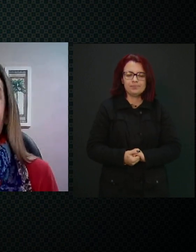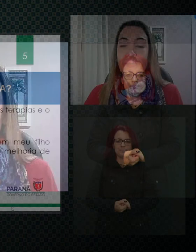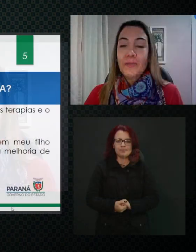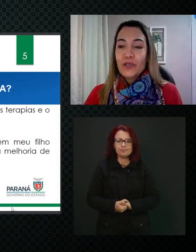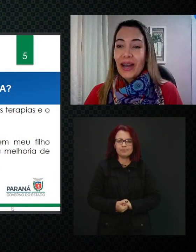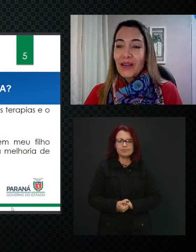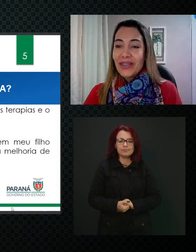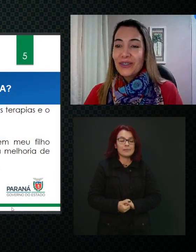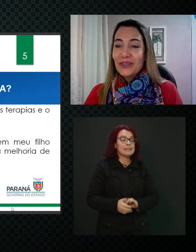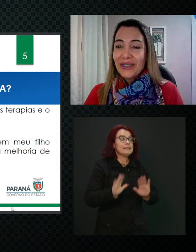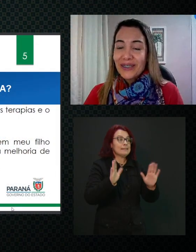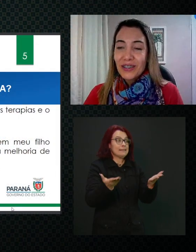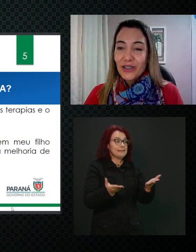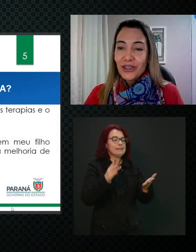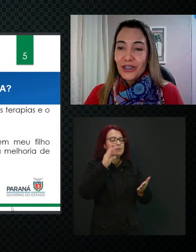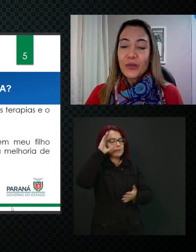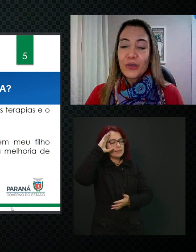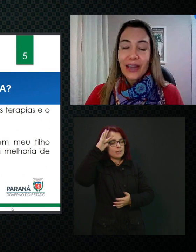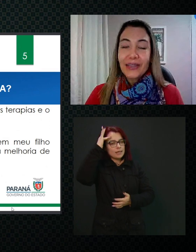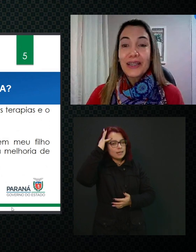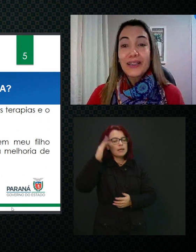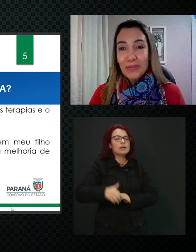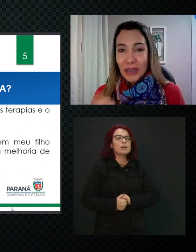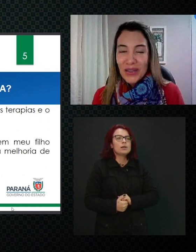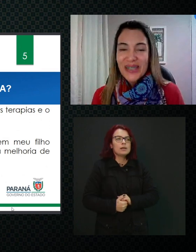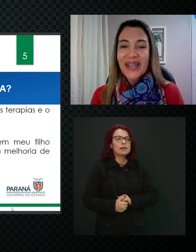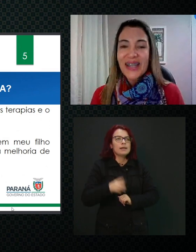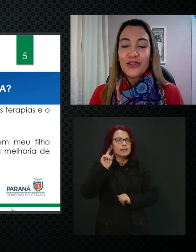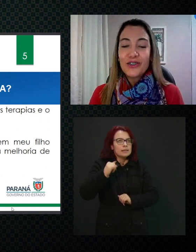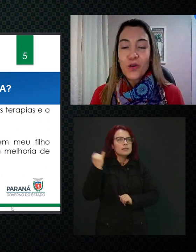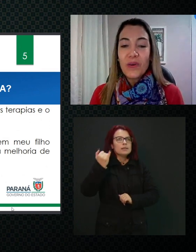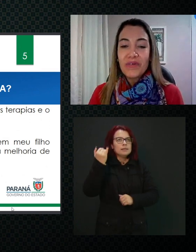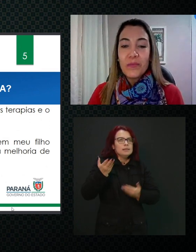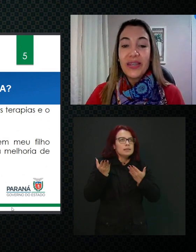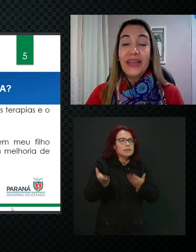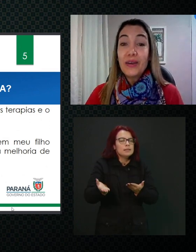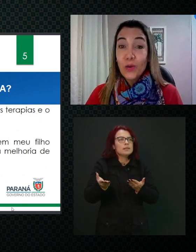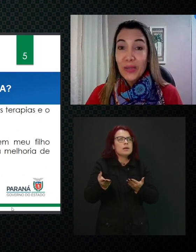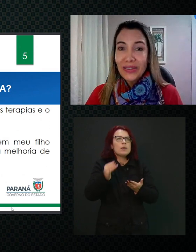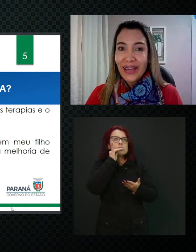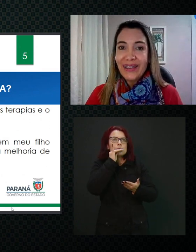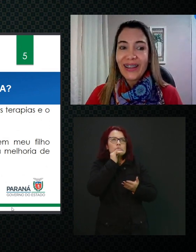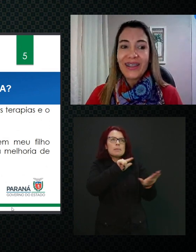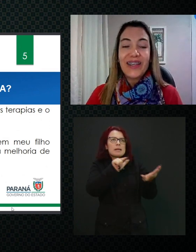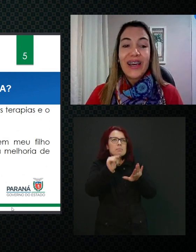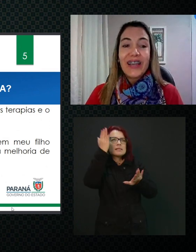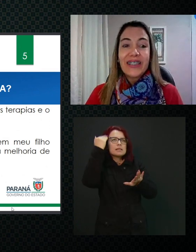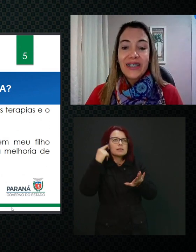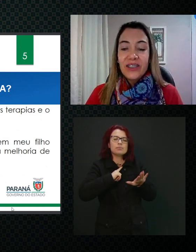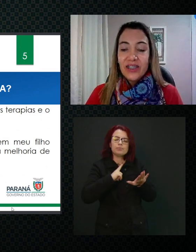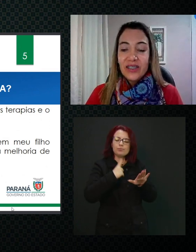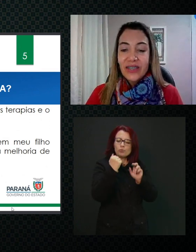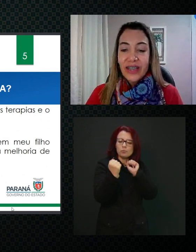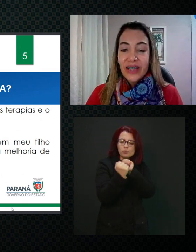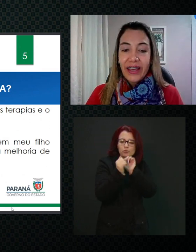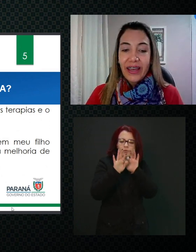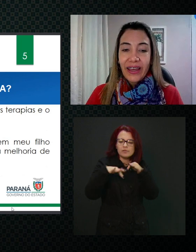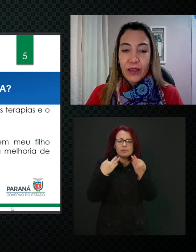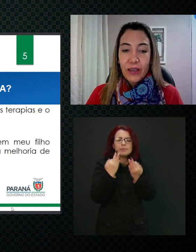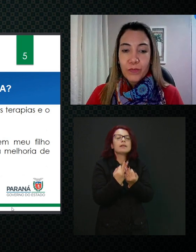Então, professor Carlos, é tão interessante isso, porque até a semana passada eu estive com uma família e eu comentei, né? Que grandes